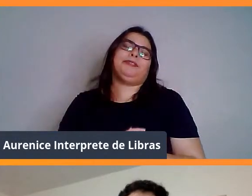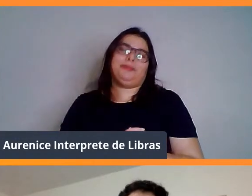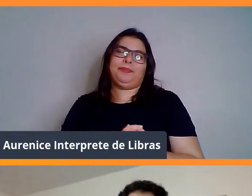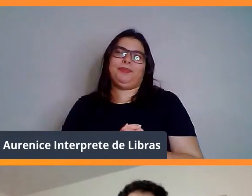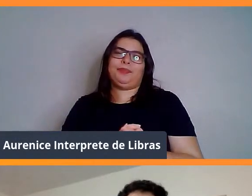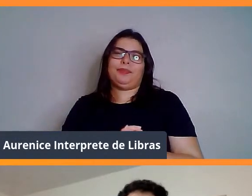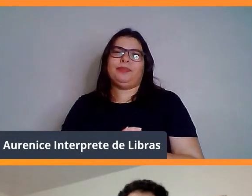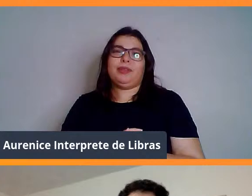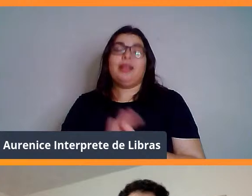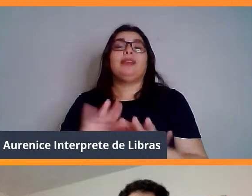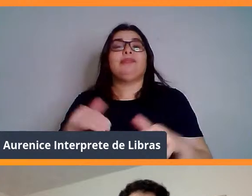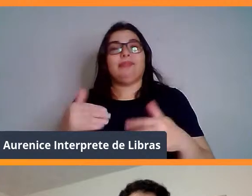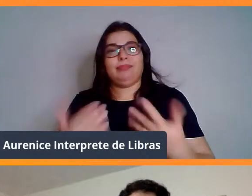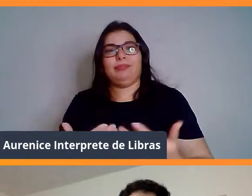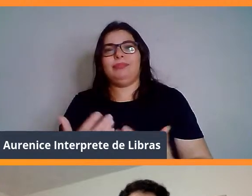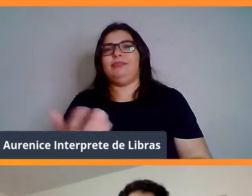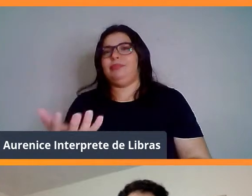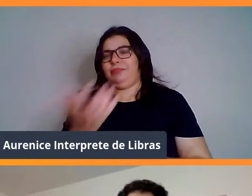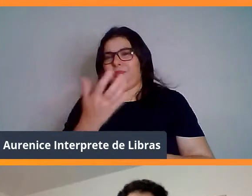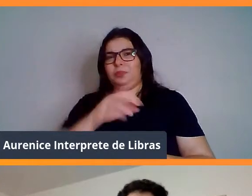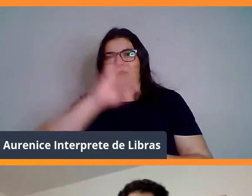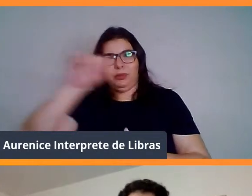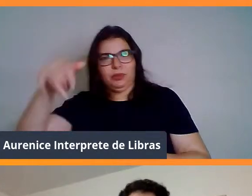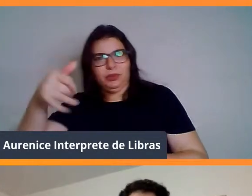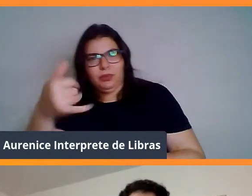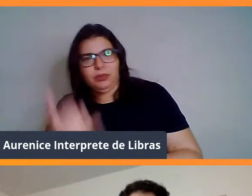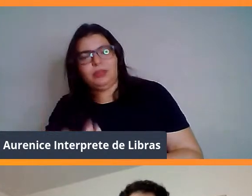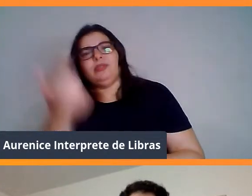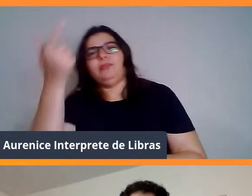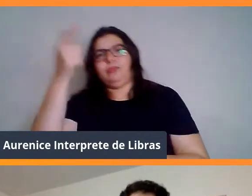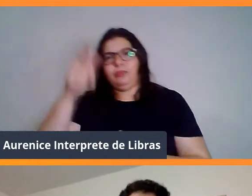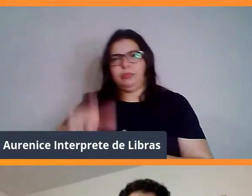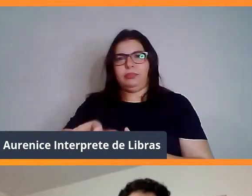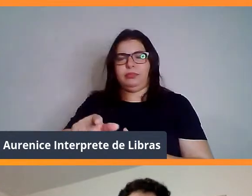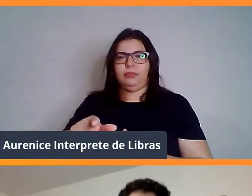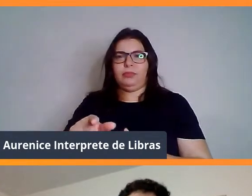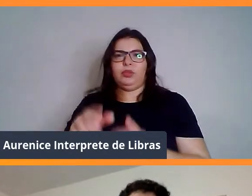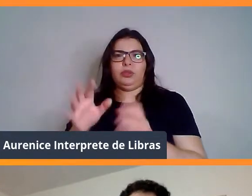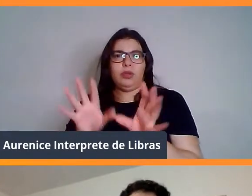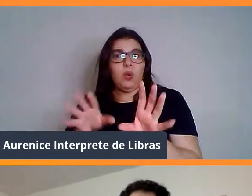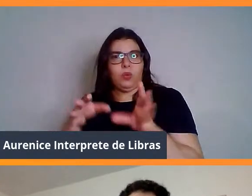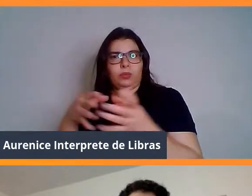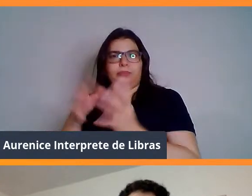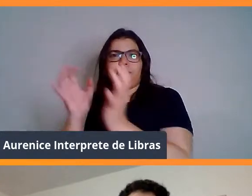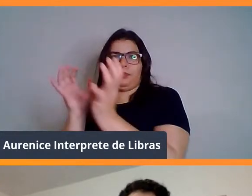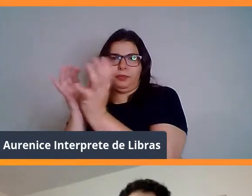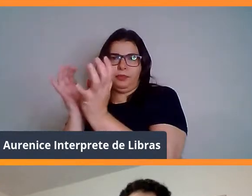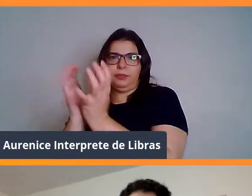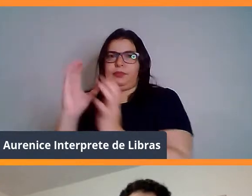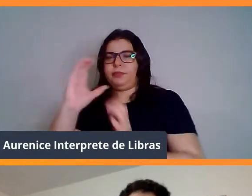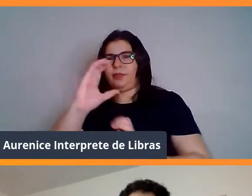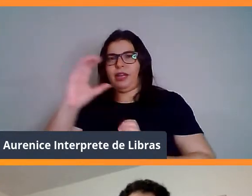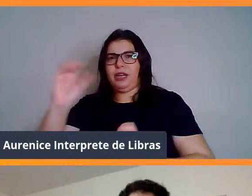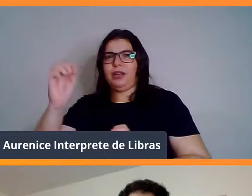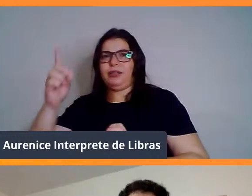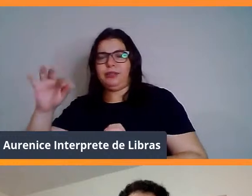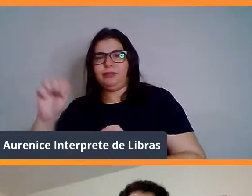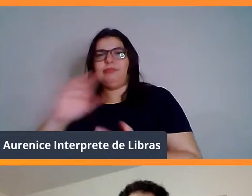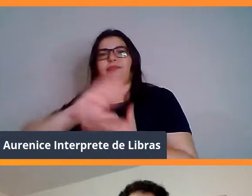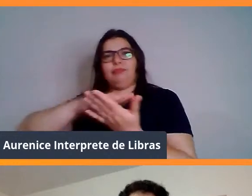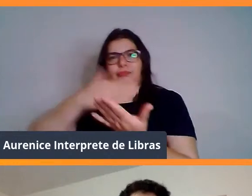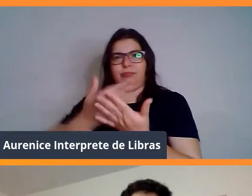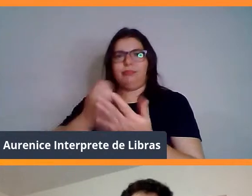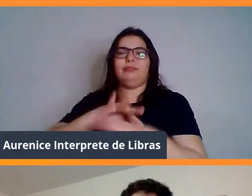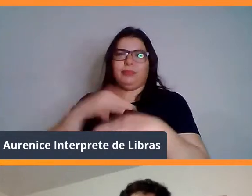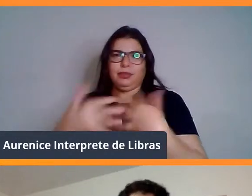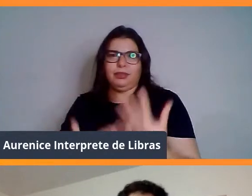Então, queria aproveitar, agradecer mais uma vez o pessoal da CAADES aí, que está fazendo essa interpretação em Libras, importante a